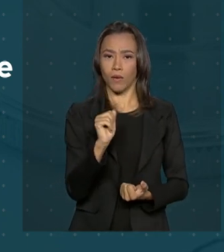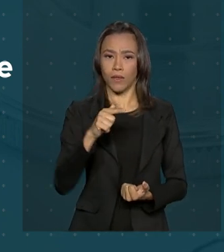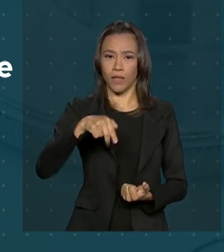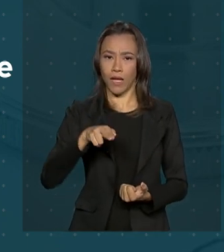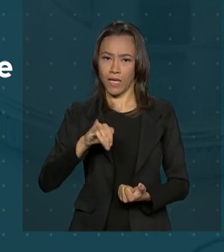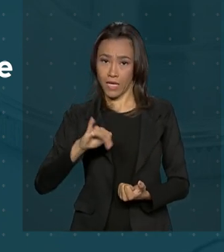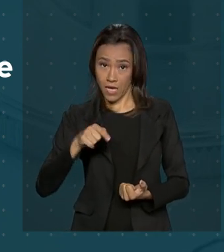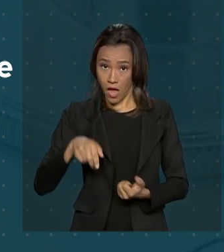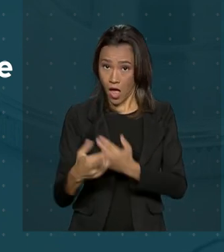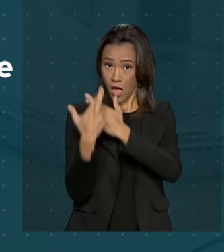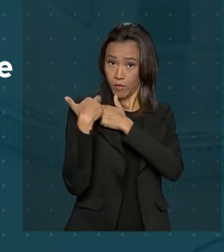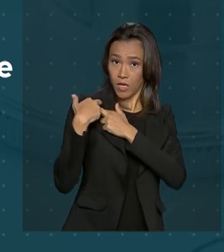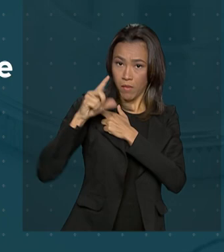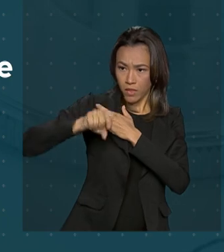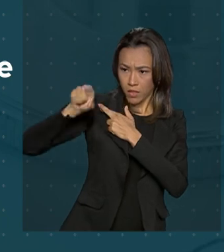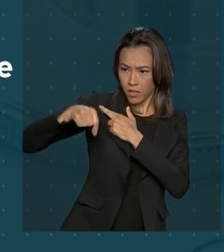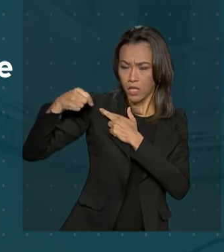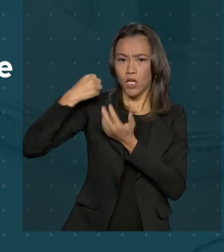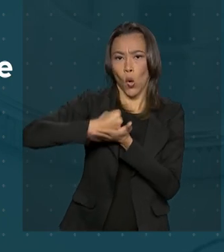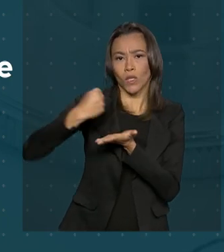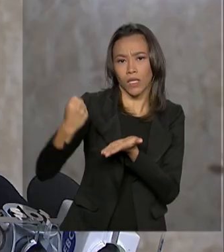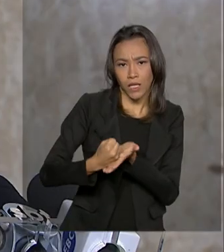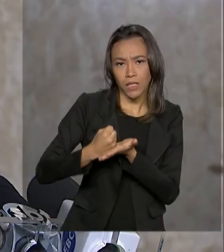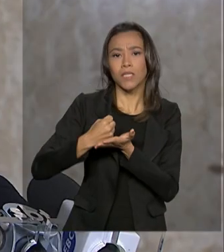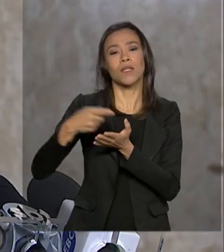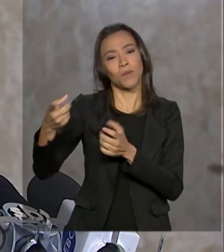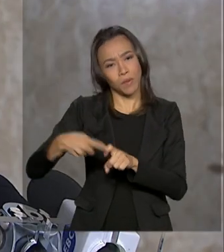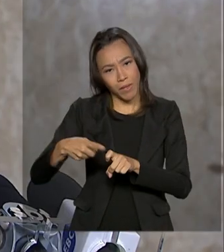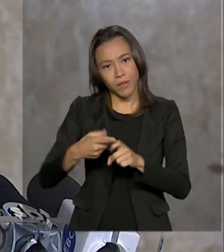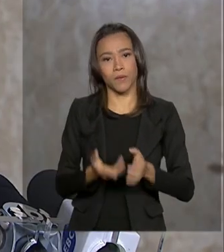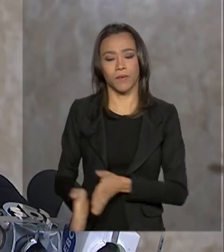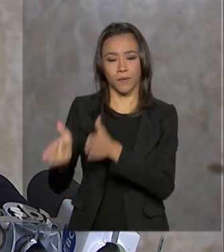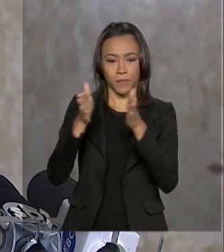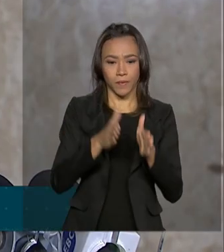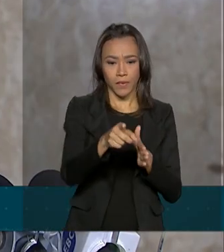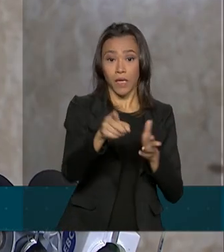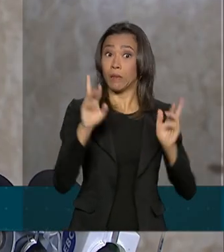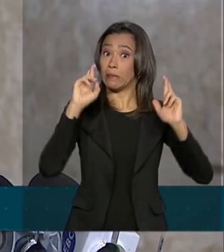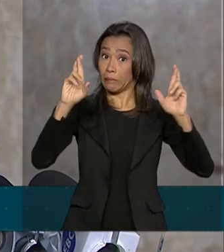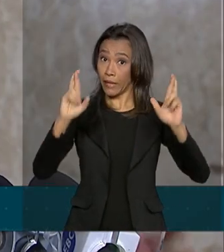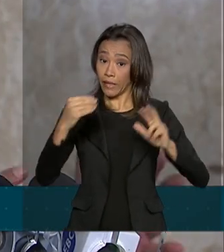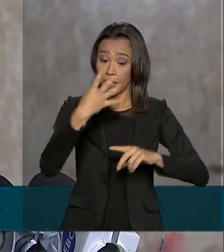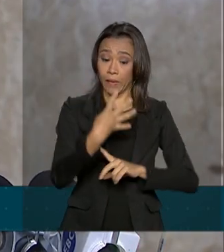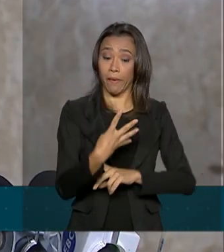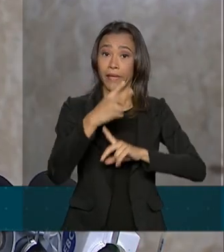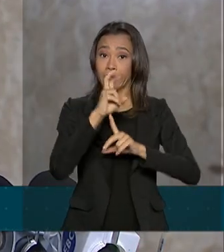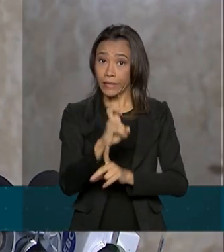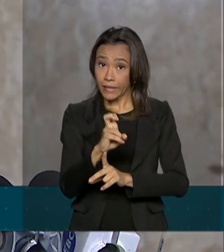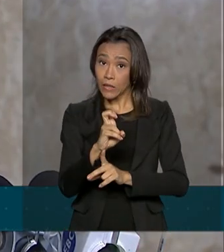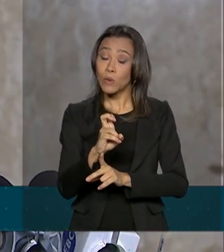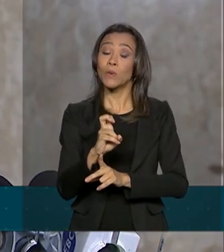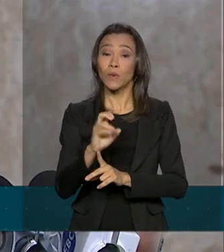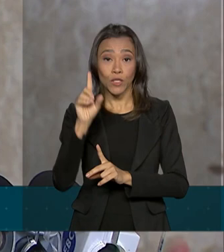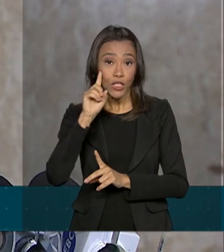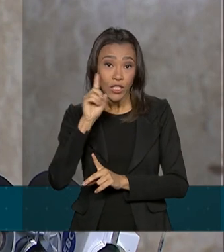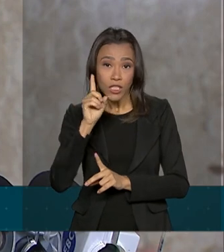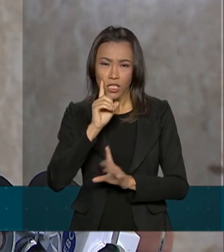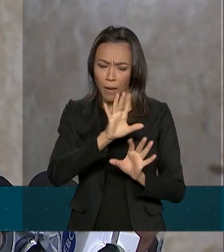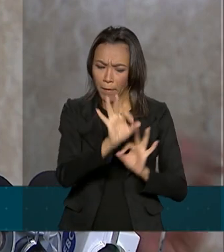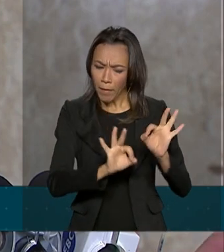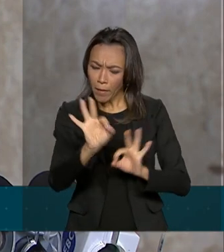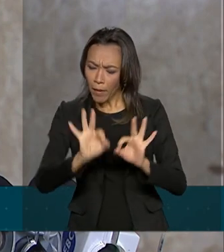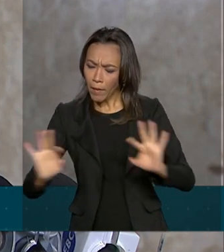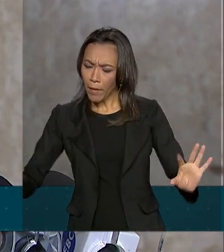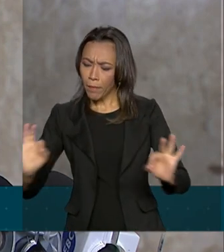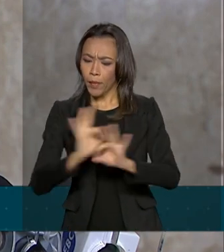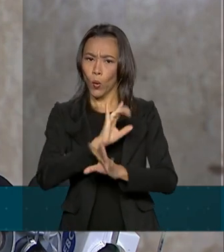seleção e contratação dos médicos do programa. Eu espero em 45 dias estar com essa parte documental organizada. Depois